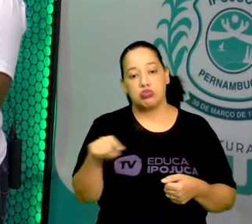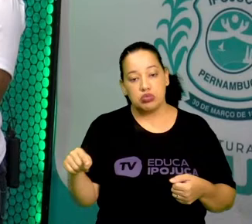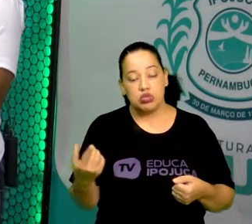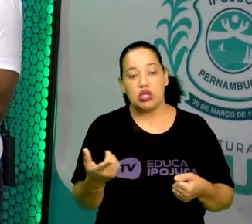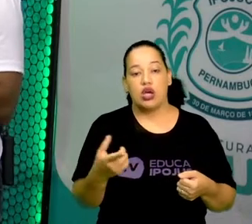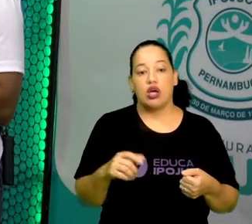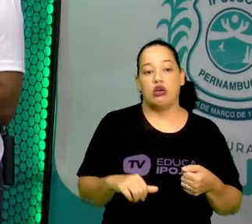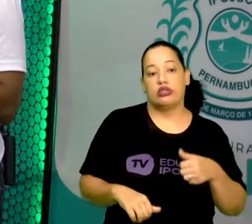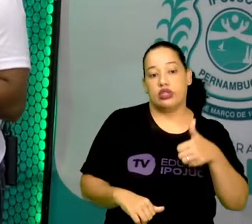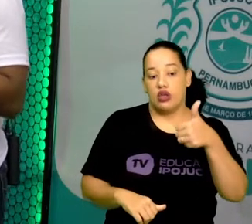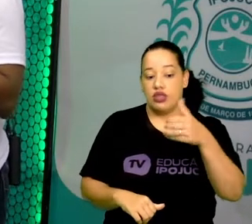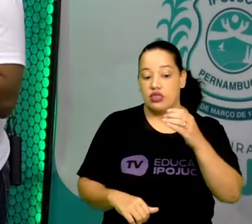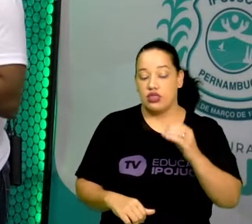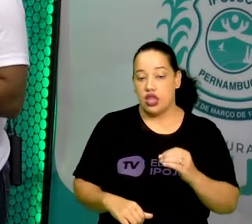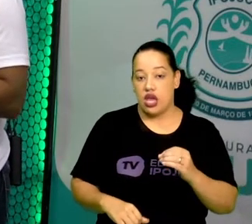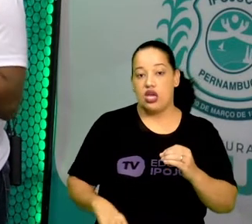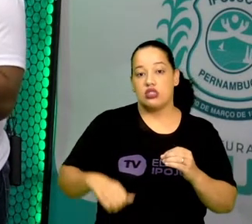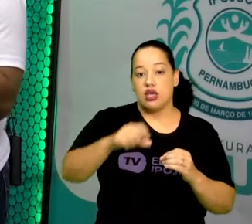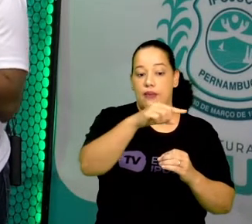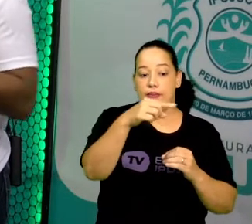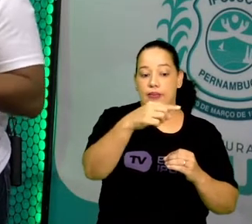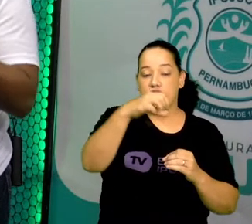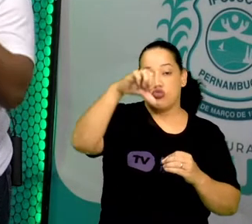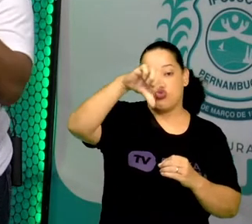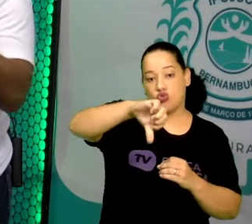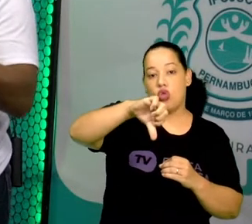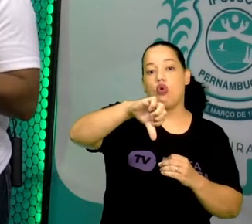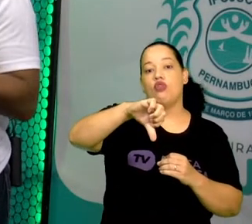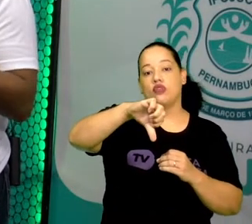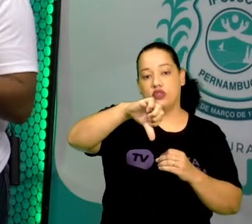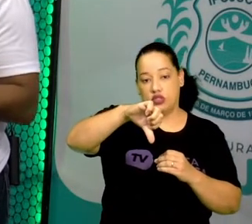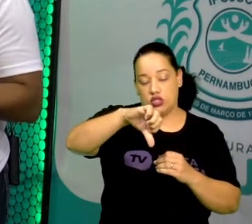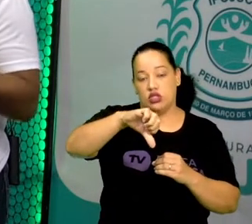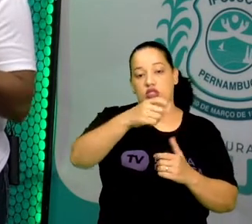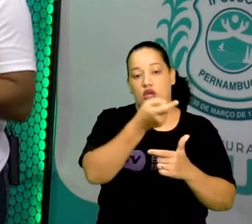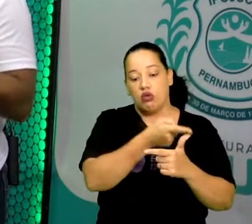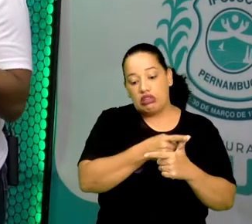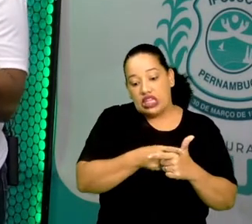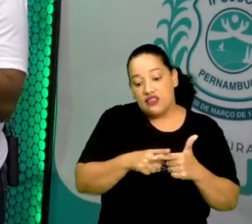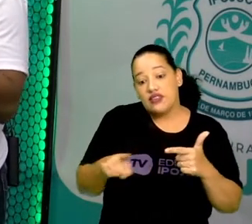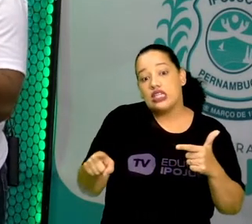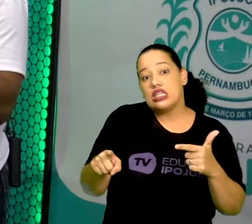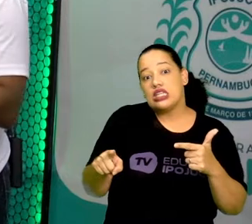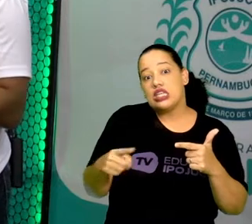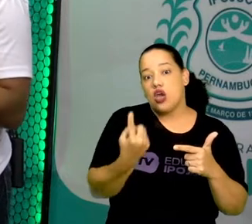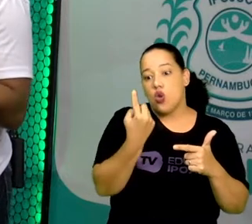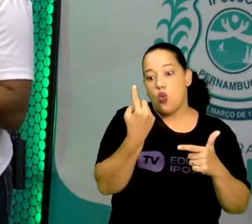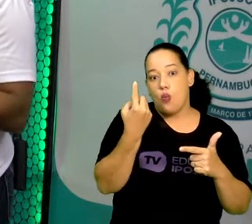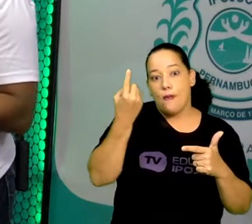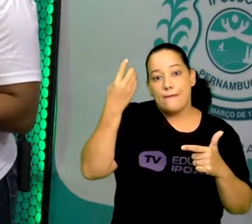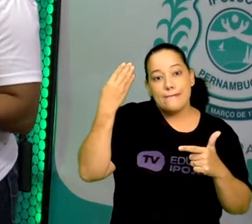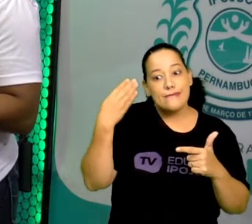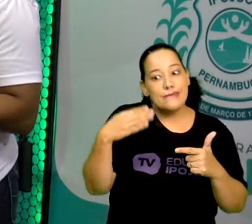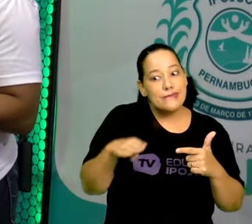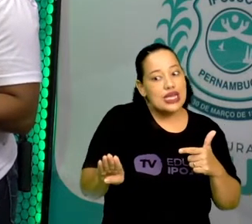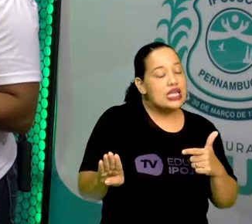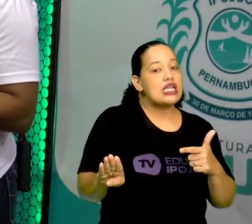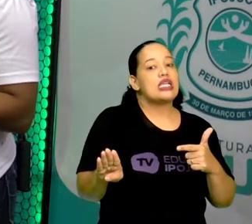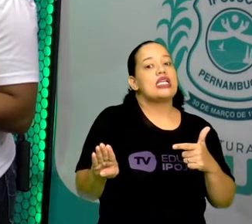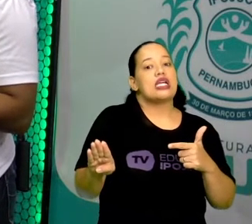elevado a menos 9. Menos 9 significa que você dividiu o metro 1 bilhão de vezes. Ok?